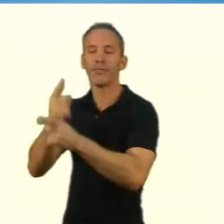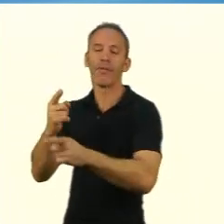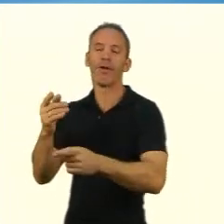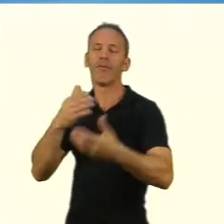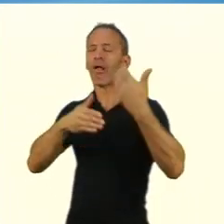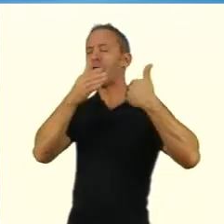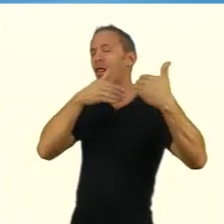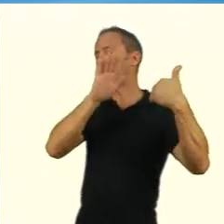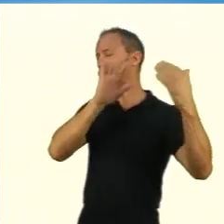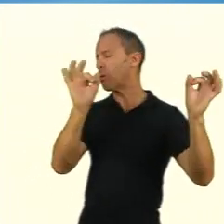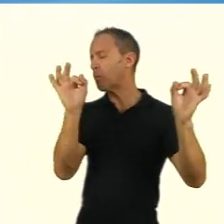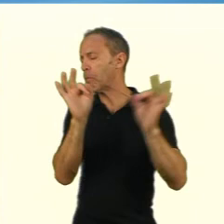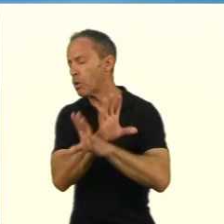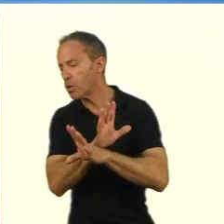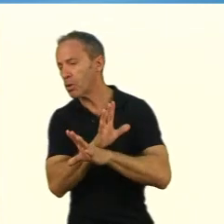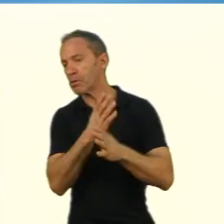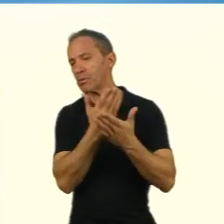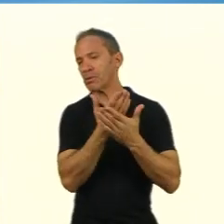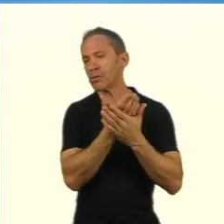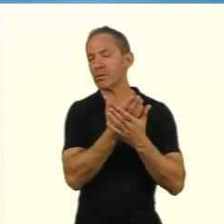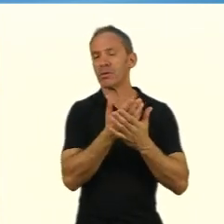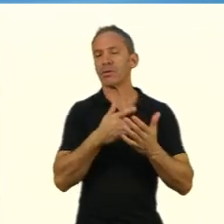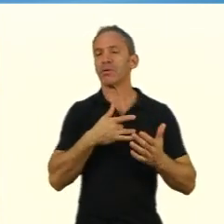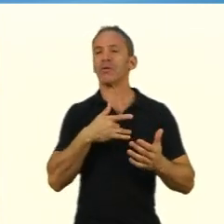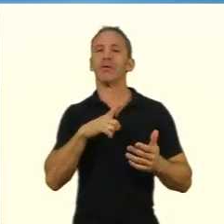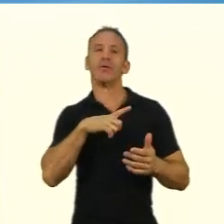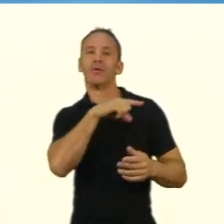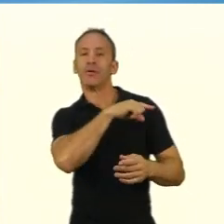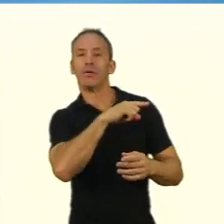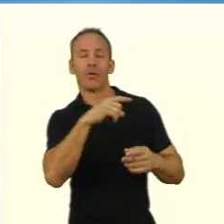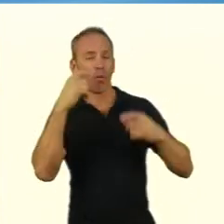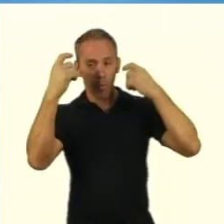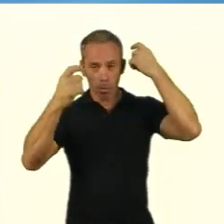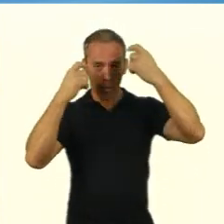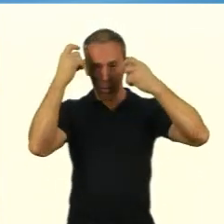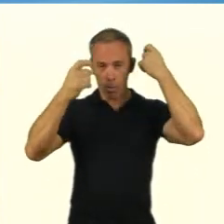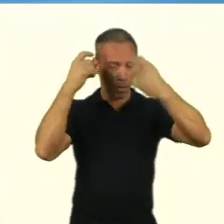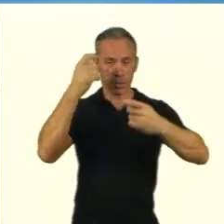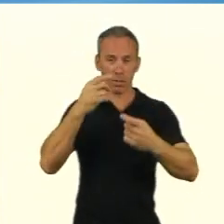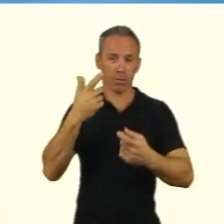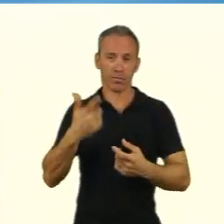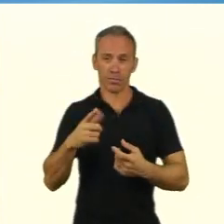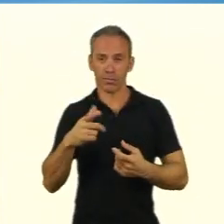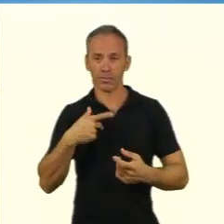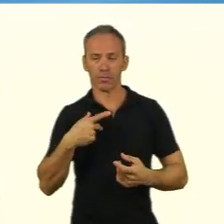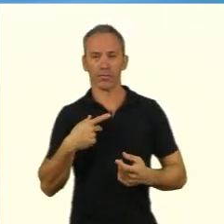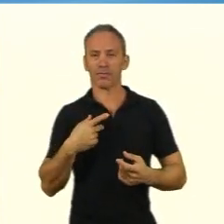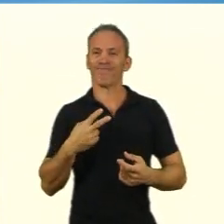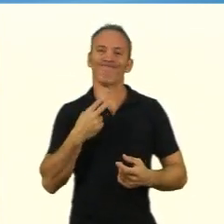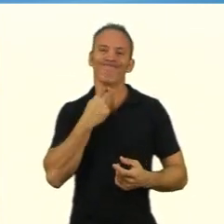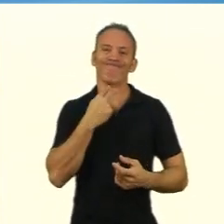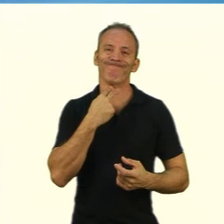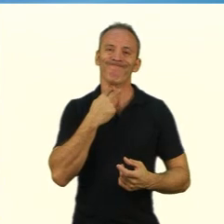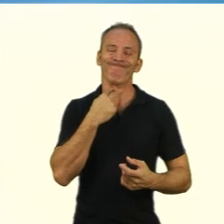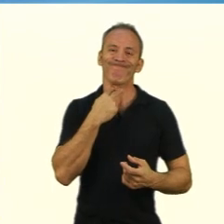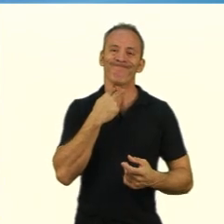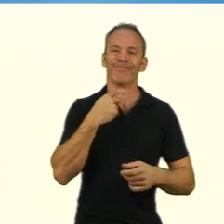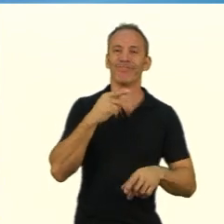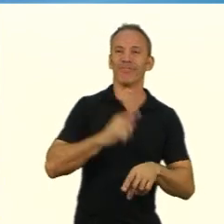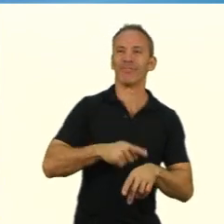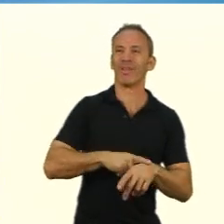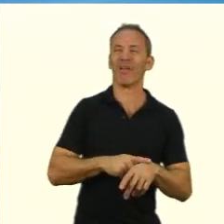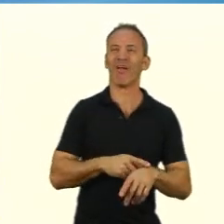depois e são até hoje relevantes foram percebidos depois de muito tempo mas isso não quer dizer que eu não tenha uma